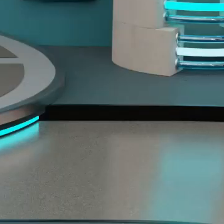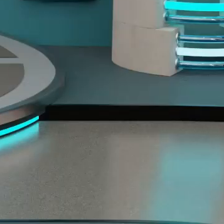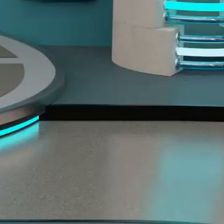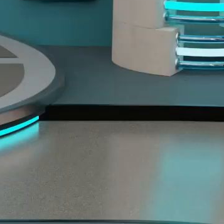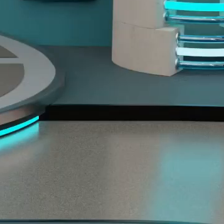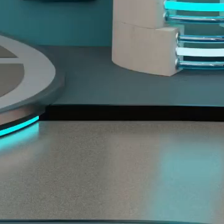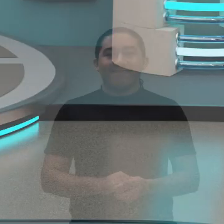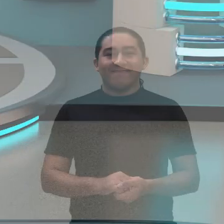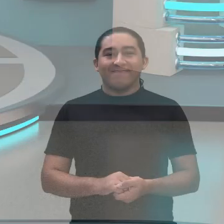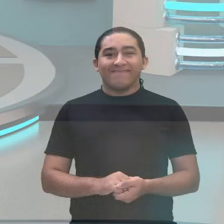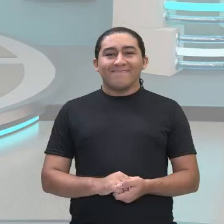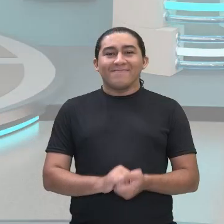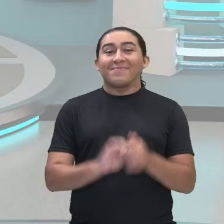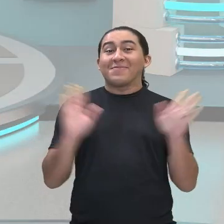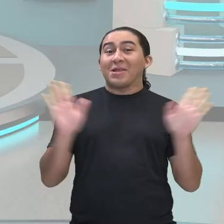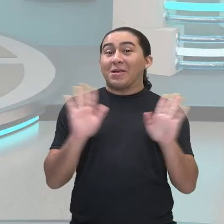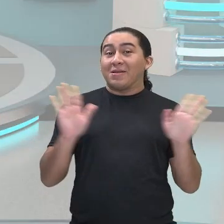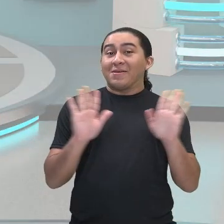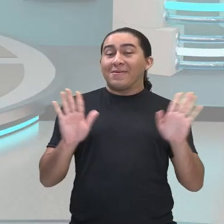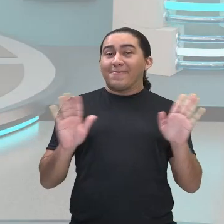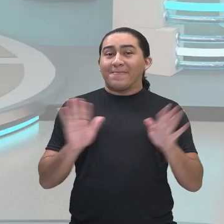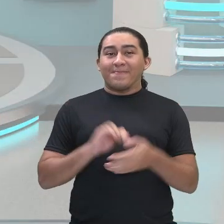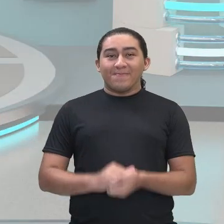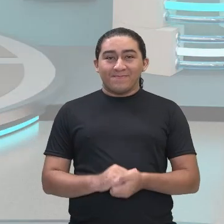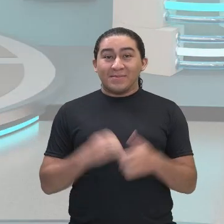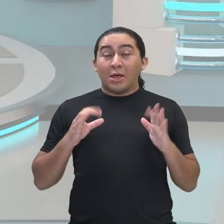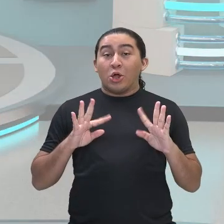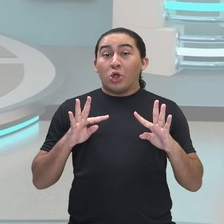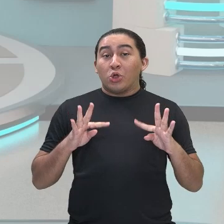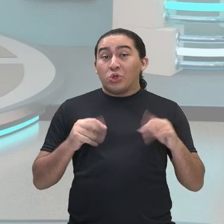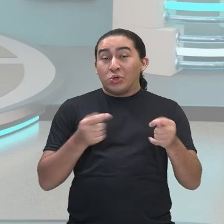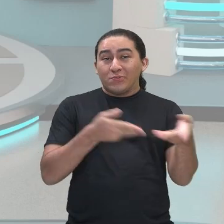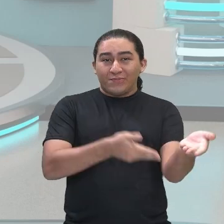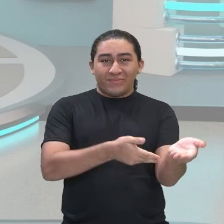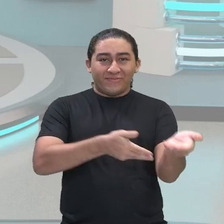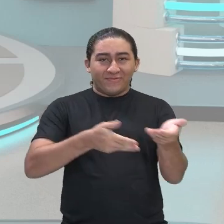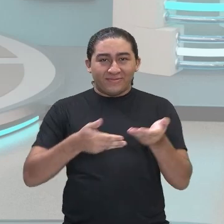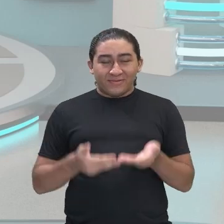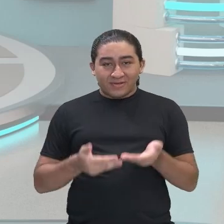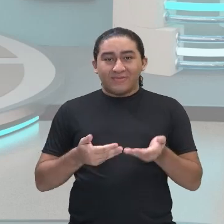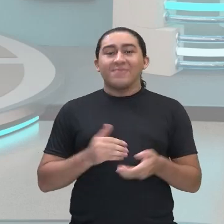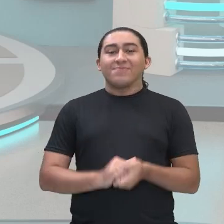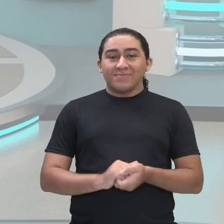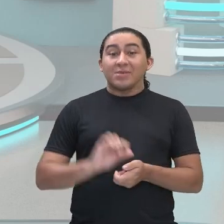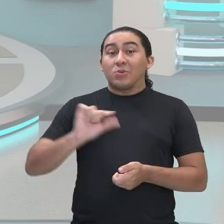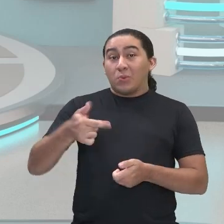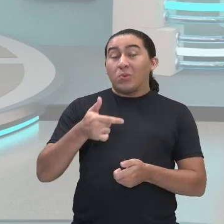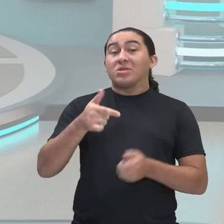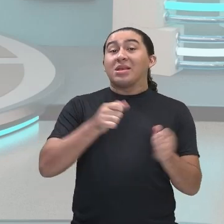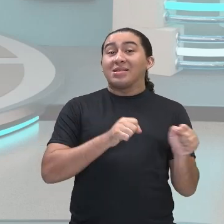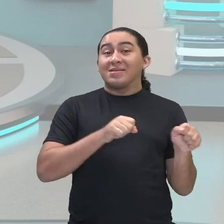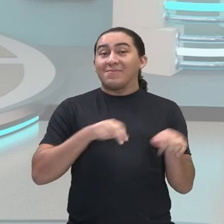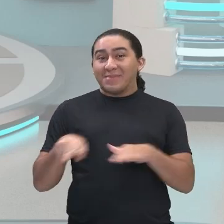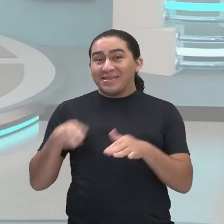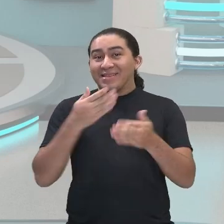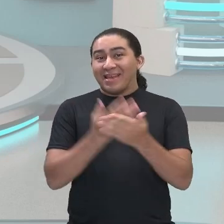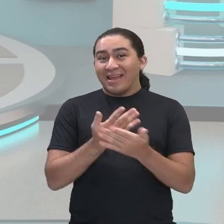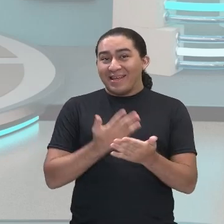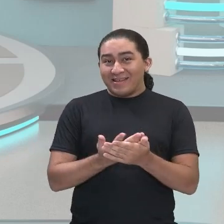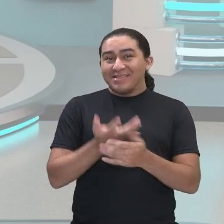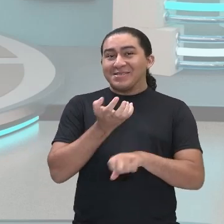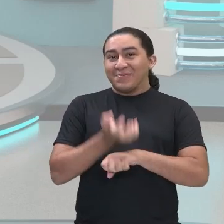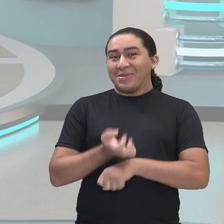Olá pessoal! Olá pessoal! Sejam todos muito bem-vindos a mais uma semana de aula de língua